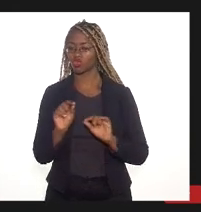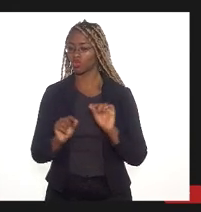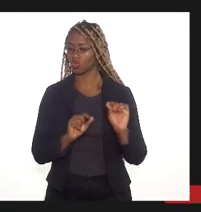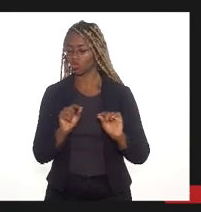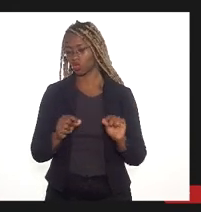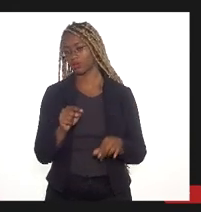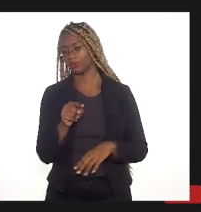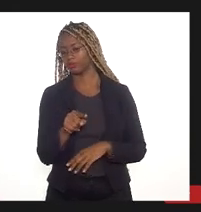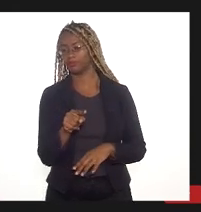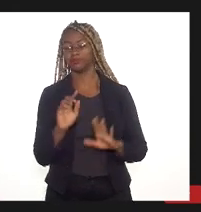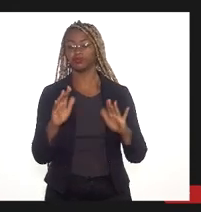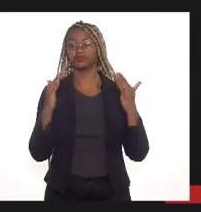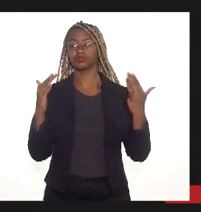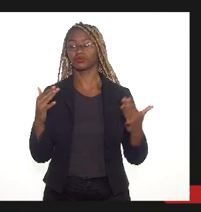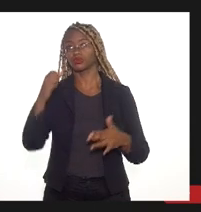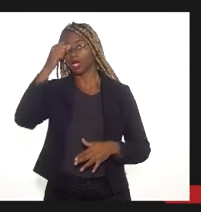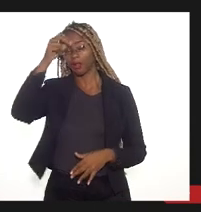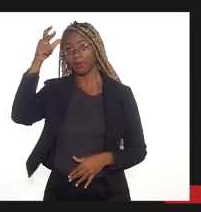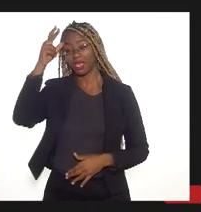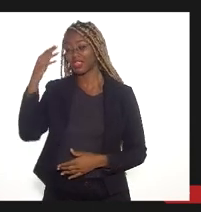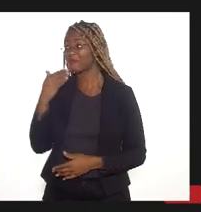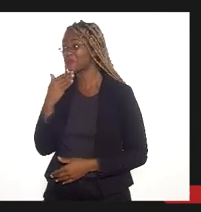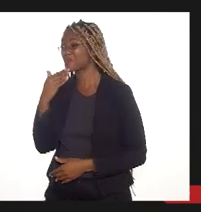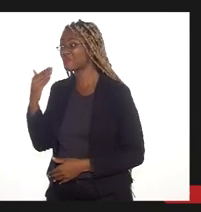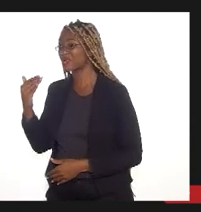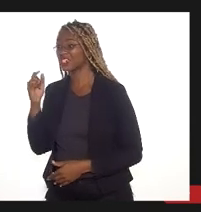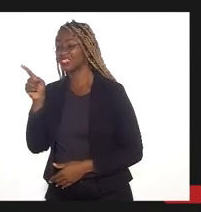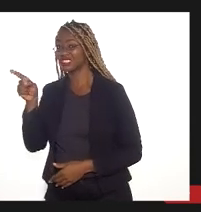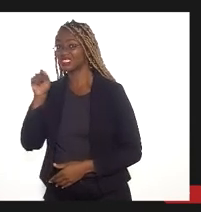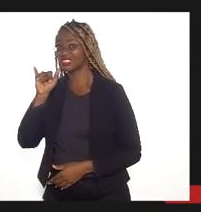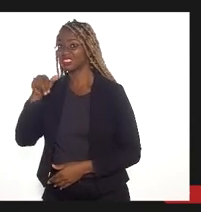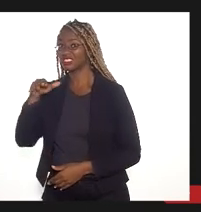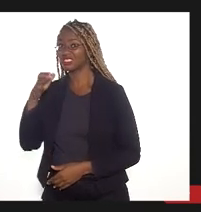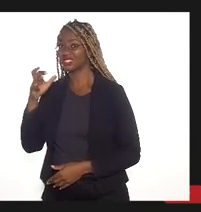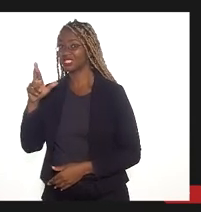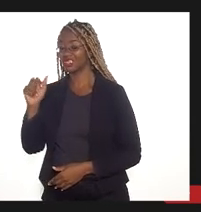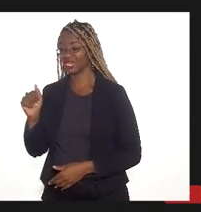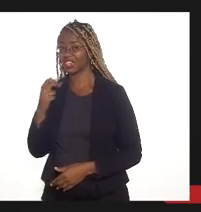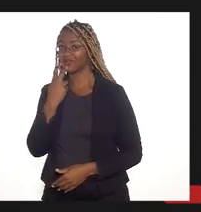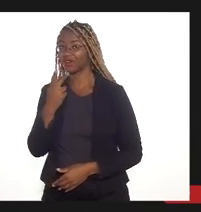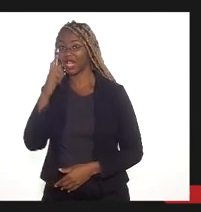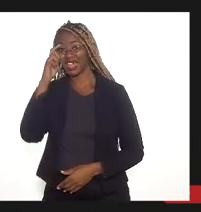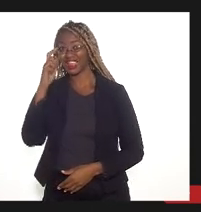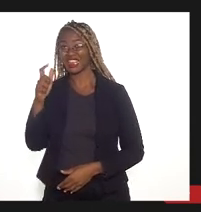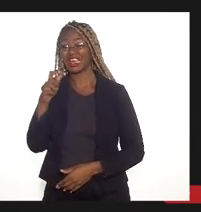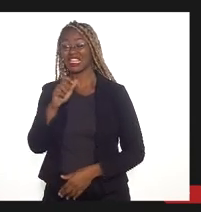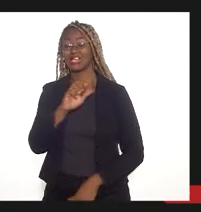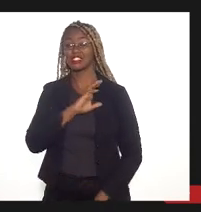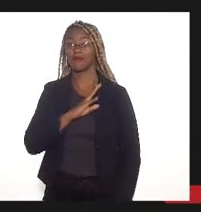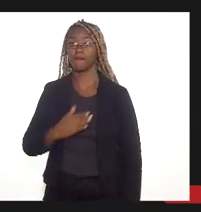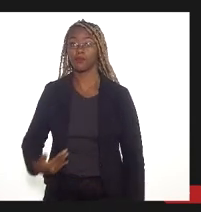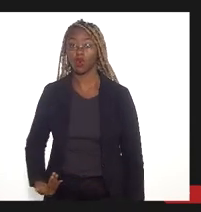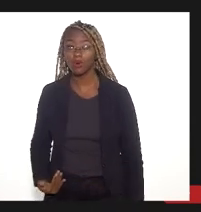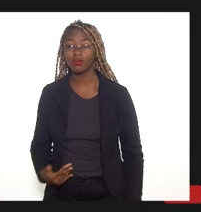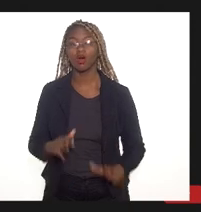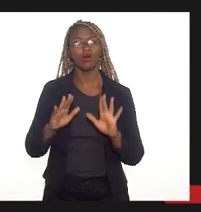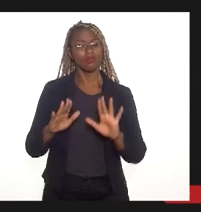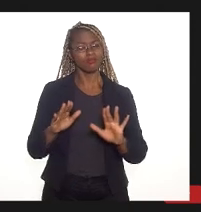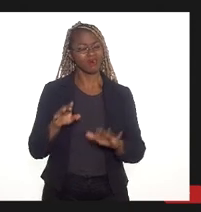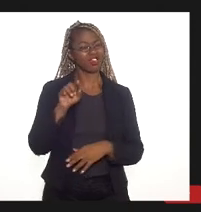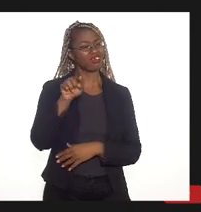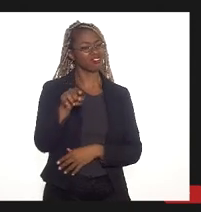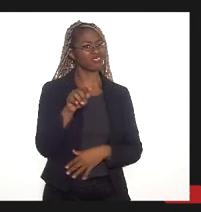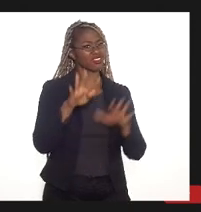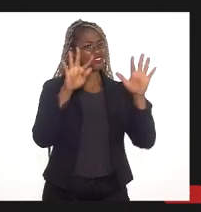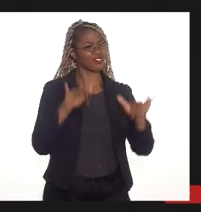Quando a Prefeitura pede a doação ao INCRA, diz que é de interesse público, mas essa central de abastecimento no projeto final, no